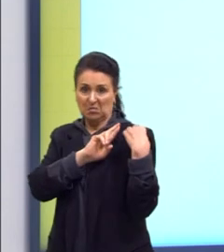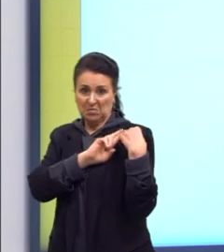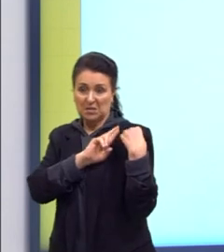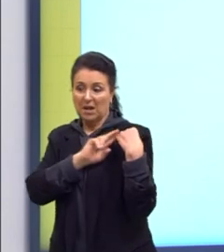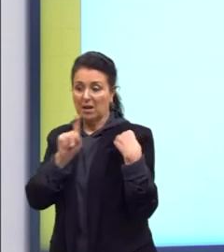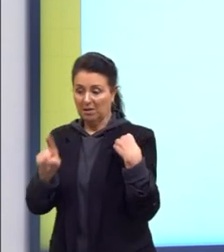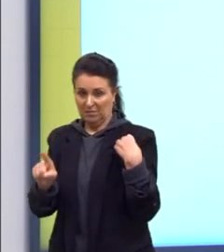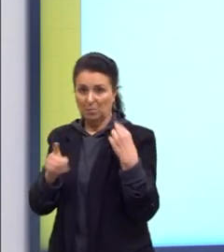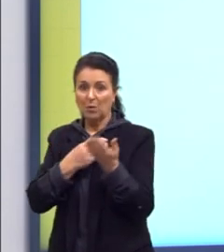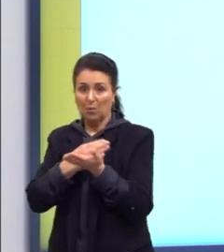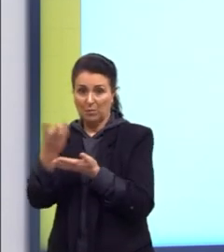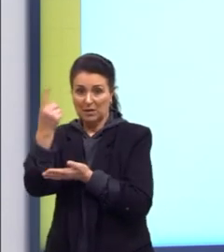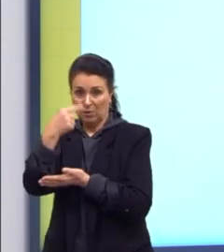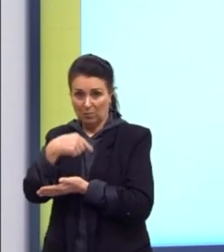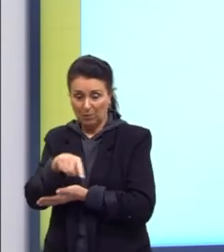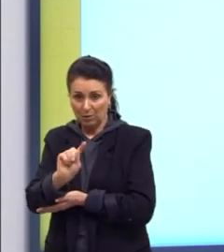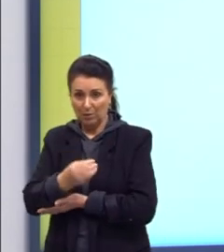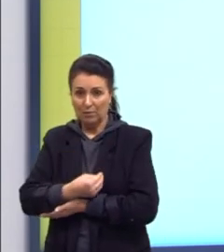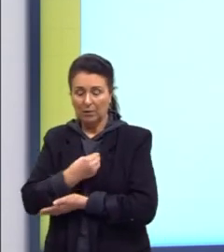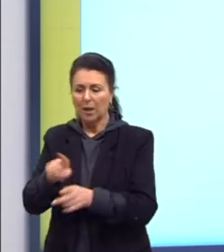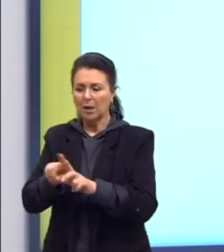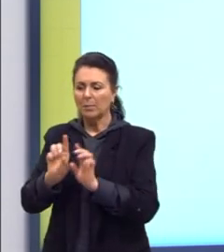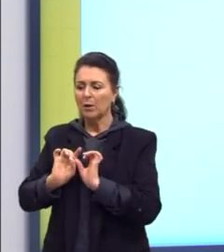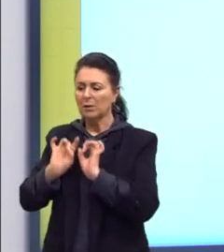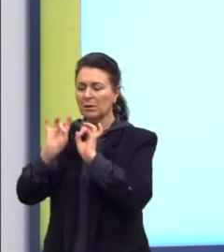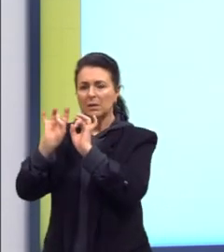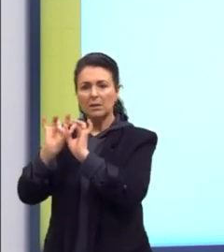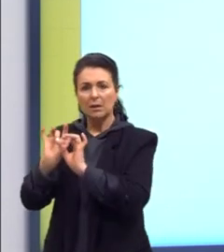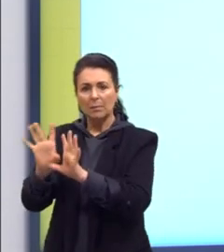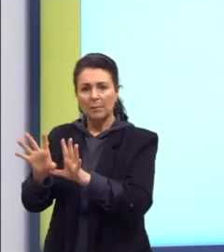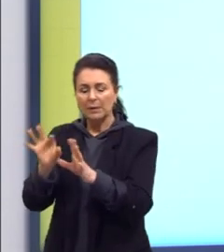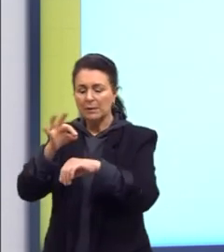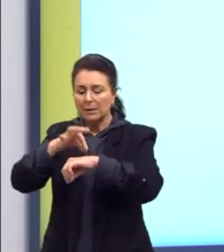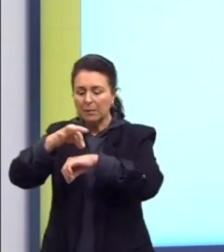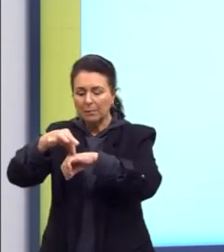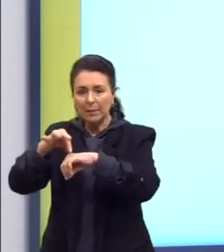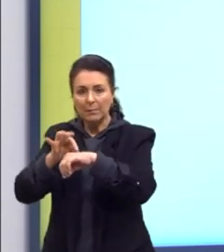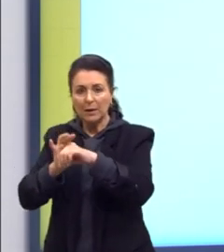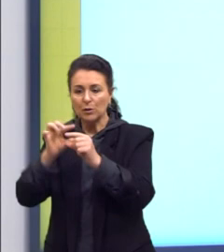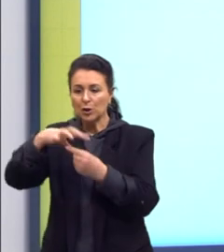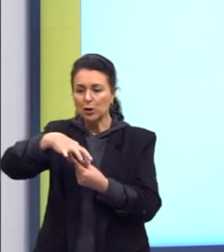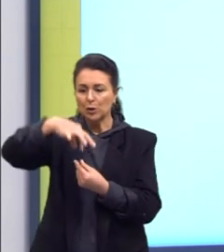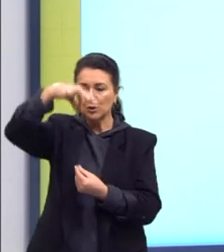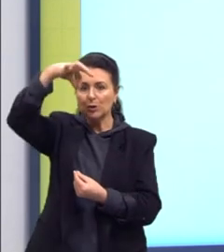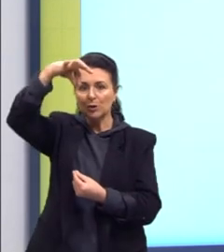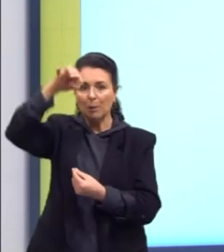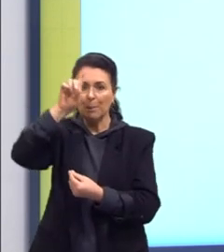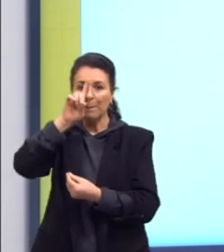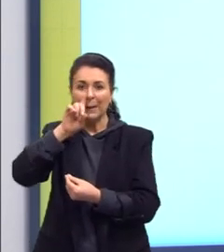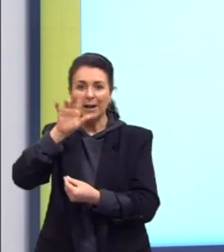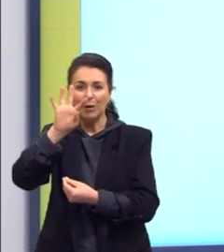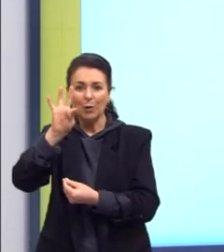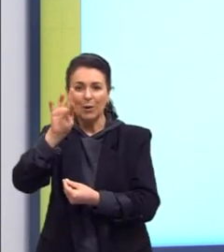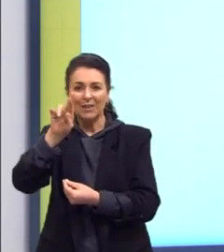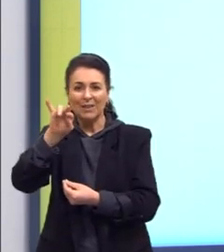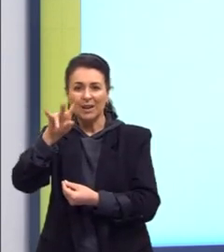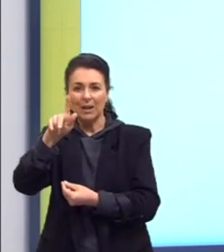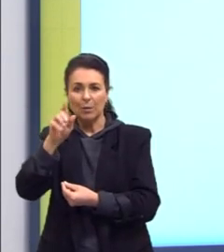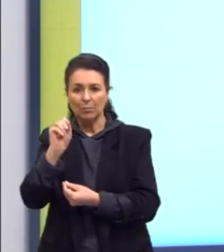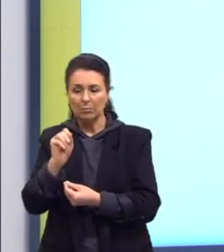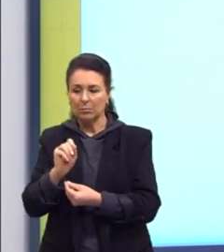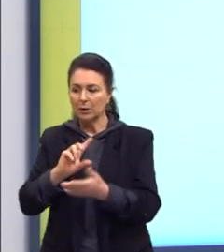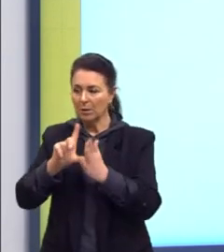e também sementes de trigo para que dali a 21 dias fosse constatada